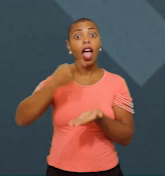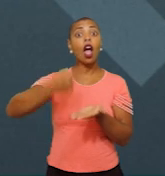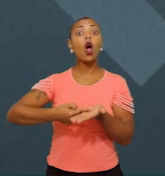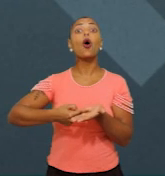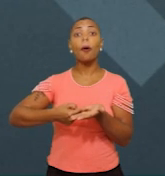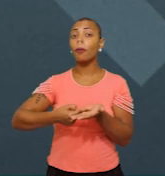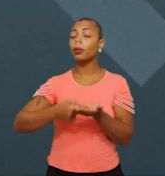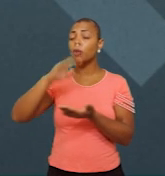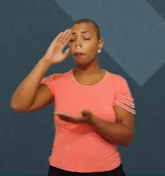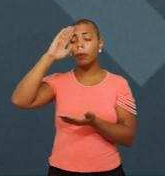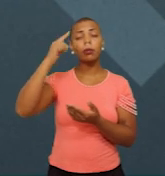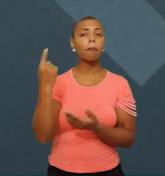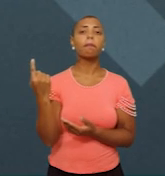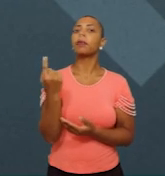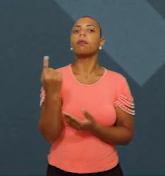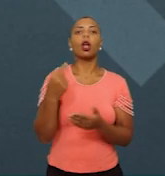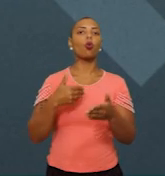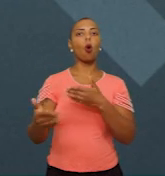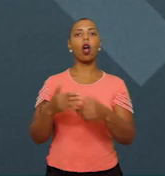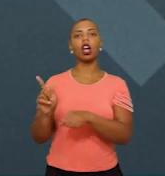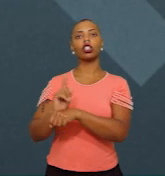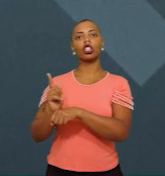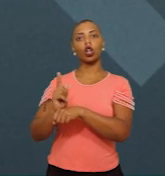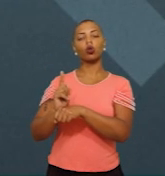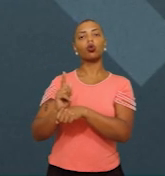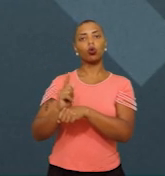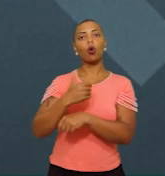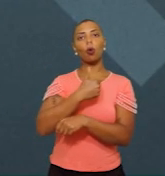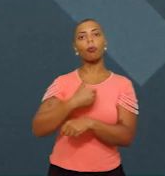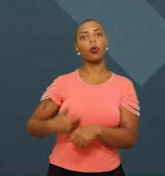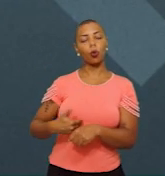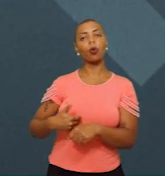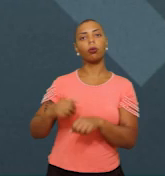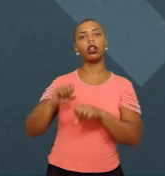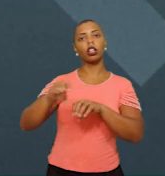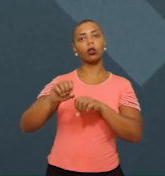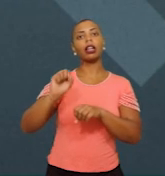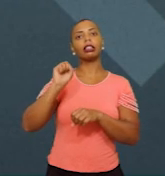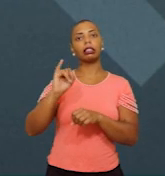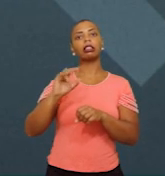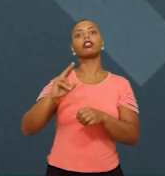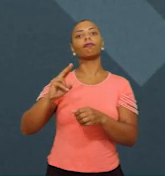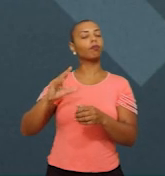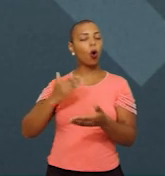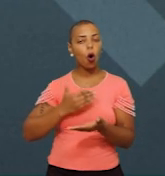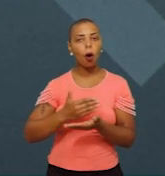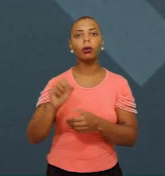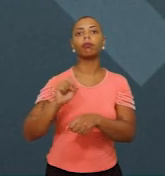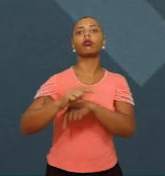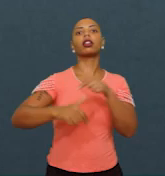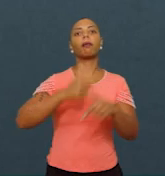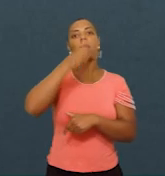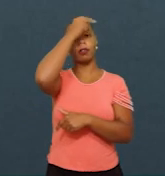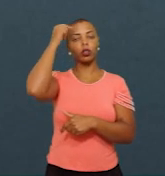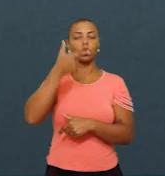zero de qualquer gestor público de educação que assumir uma prefeitura a partir do ano de 2021.